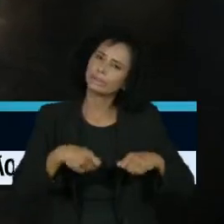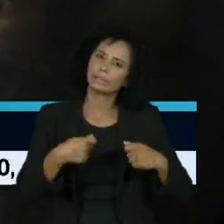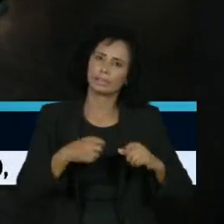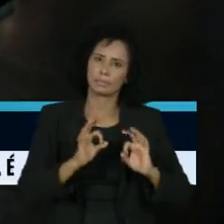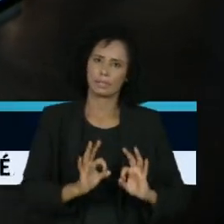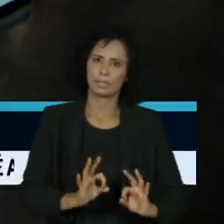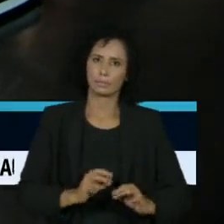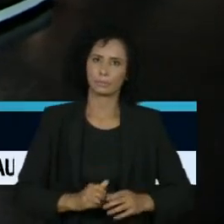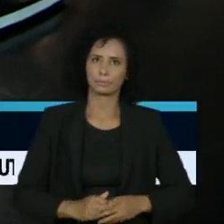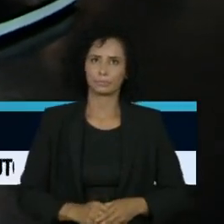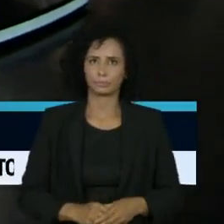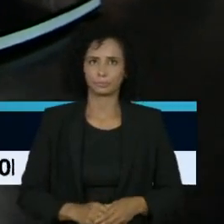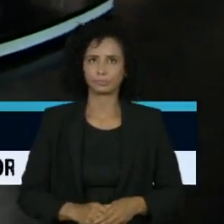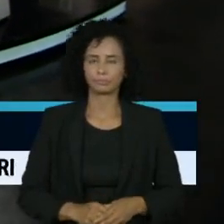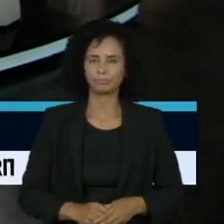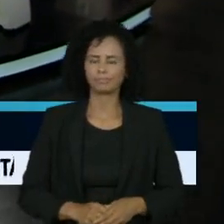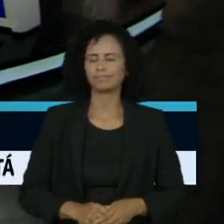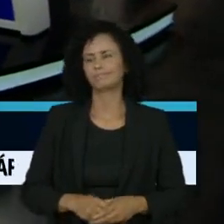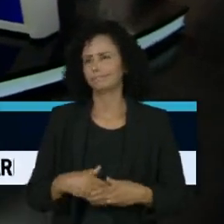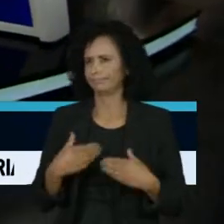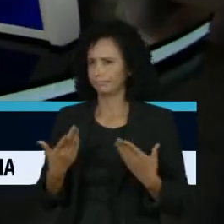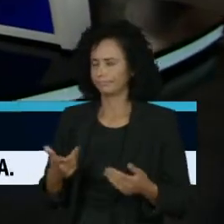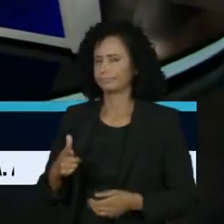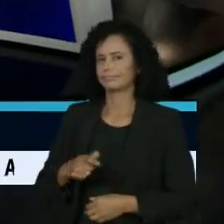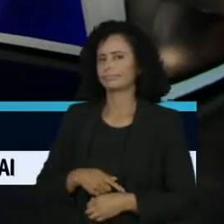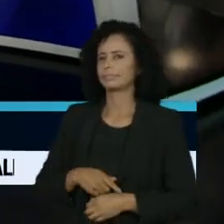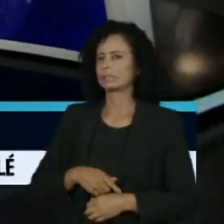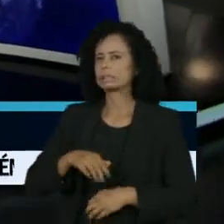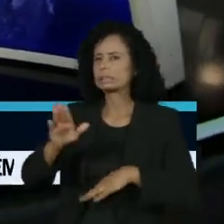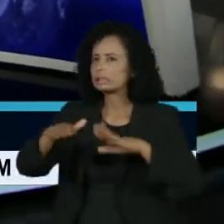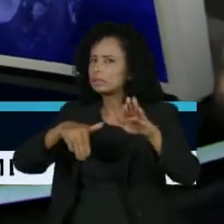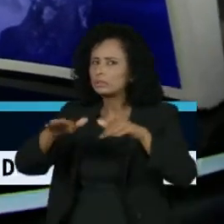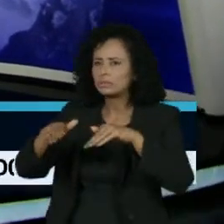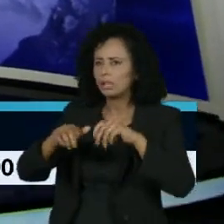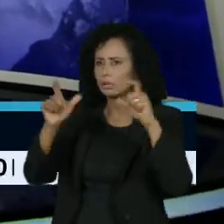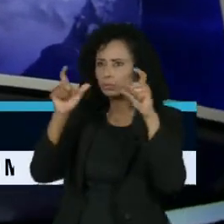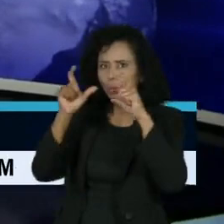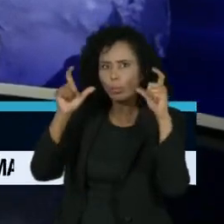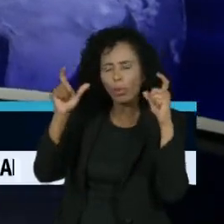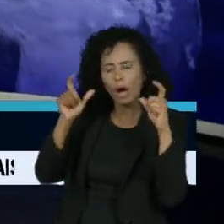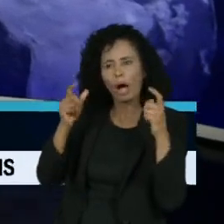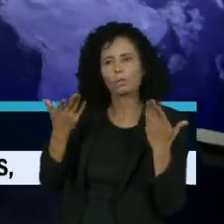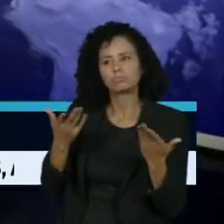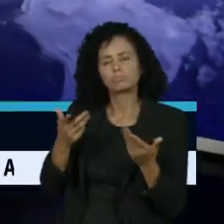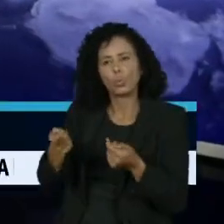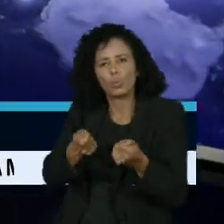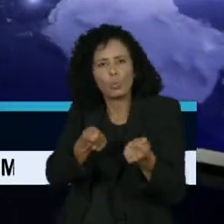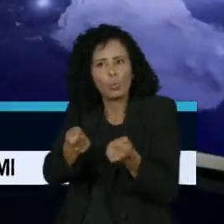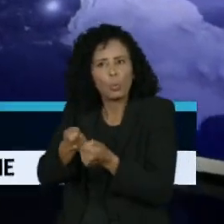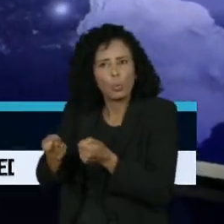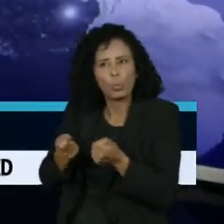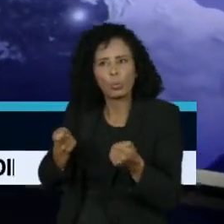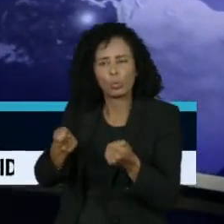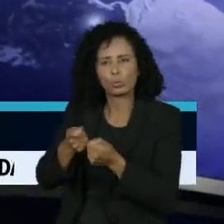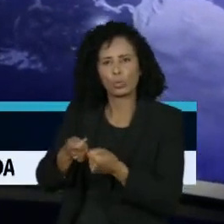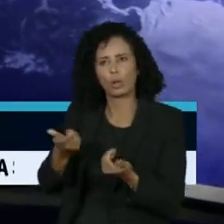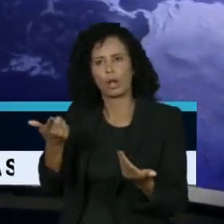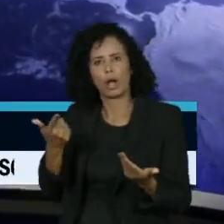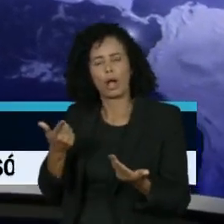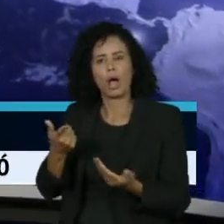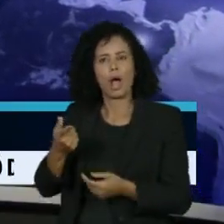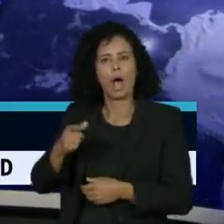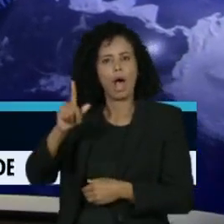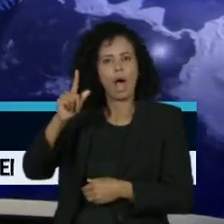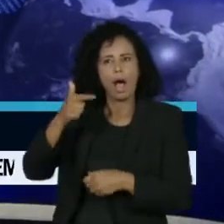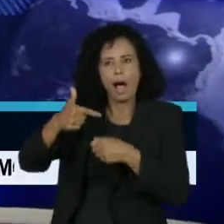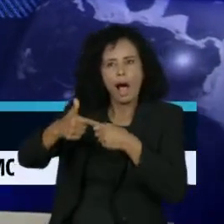João, a agência alertou para a maior crise de abastecimento de petróleo em décadas. Já a OPEP garante que não há escassez. Pelo sim,